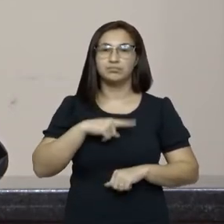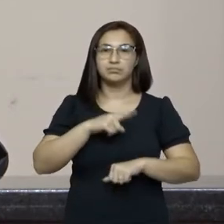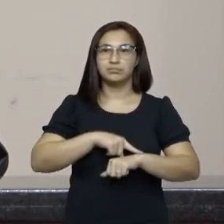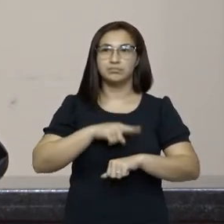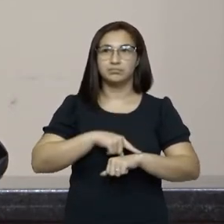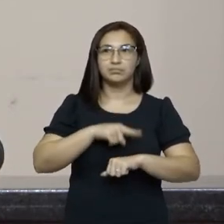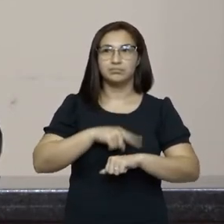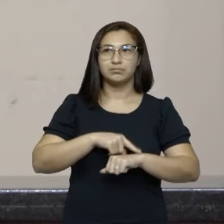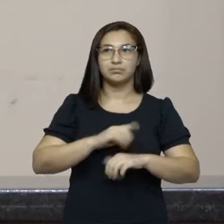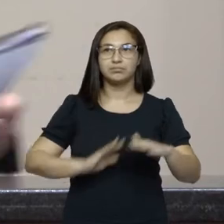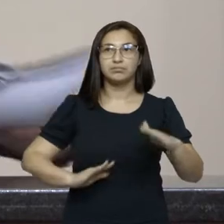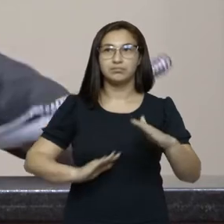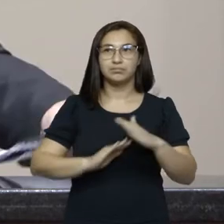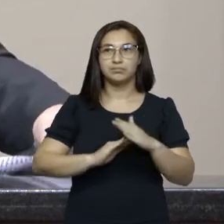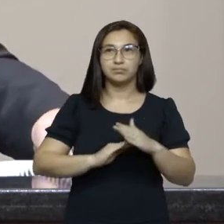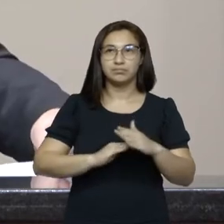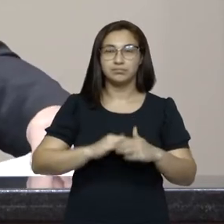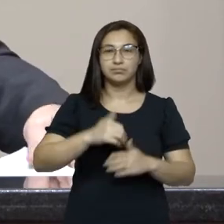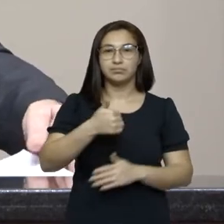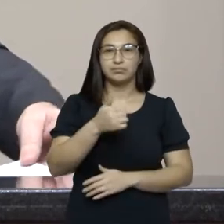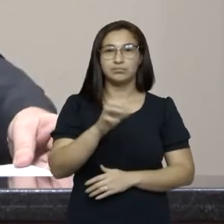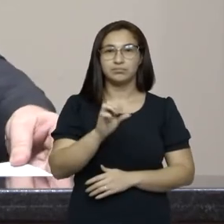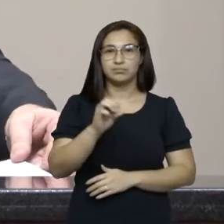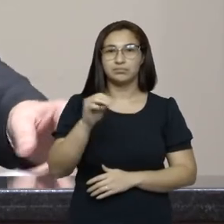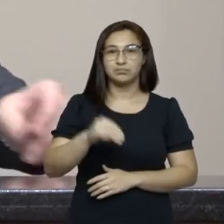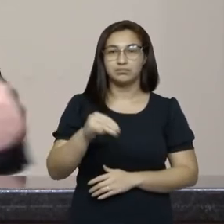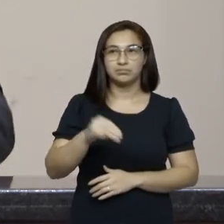de até 10 minutos.